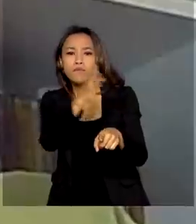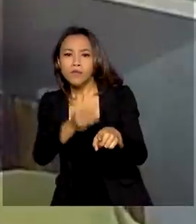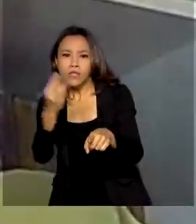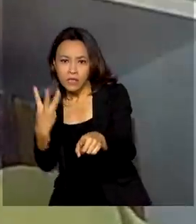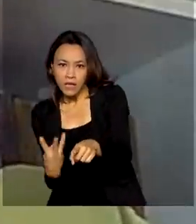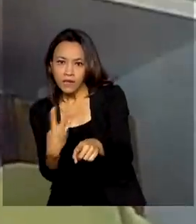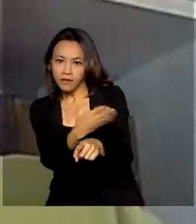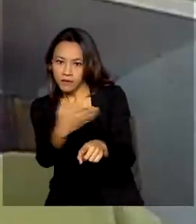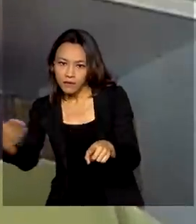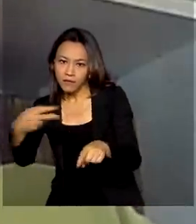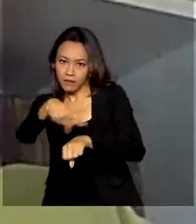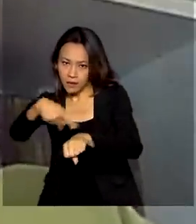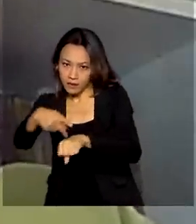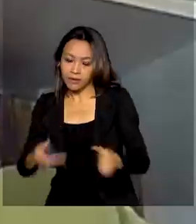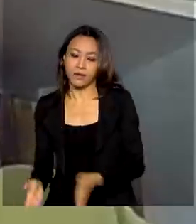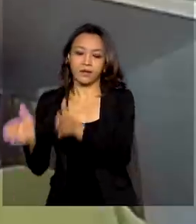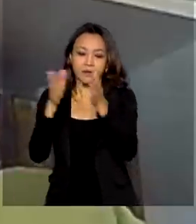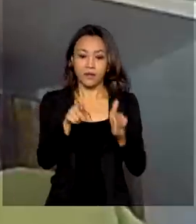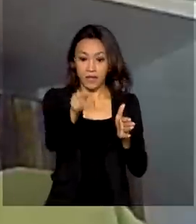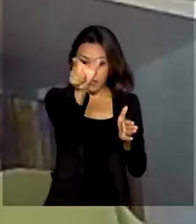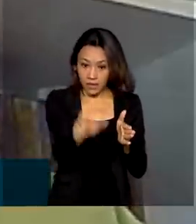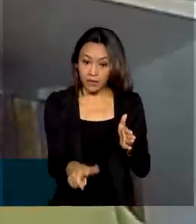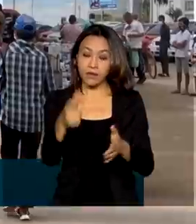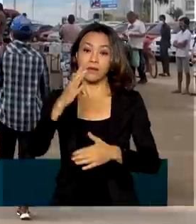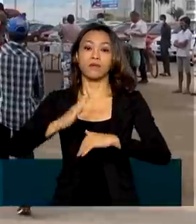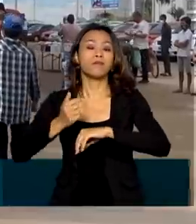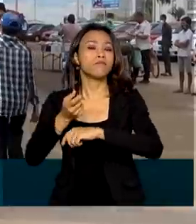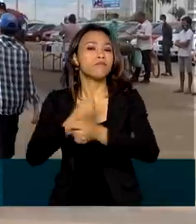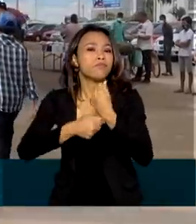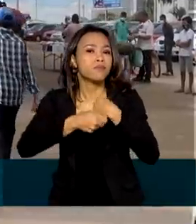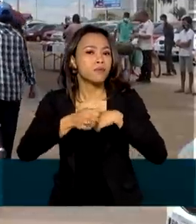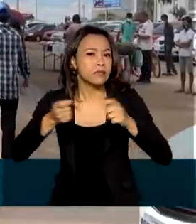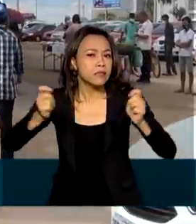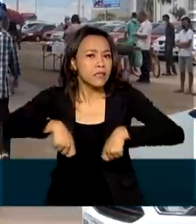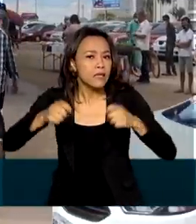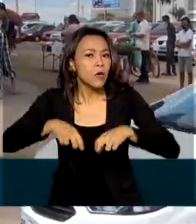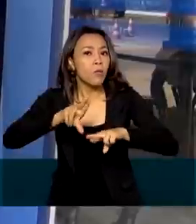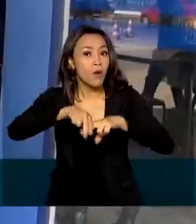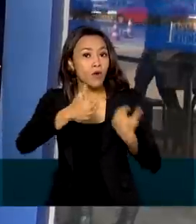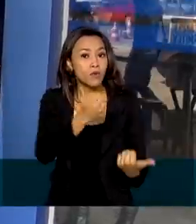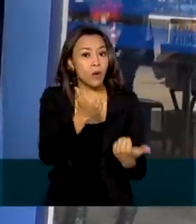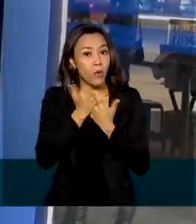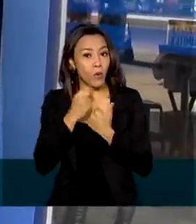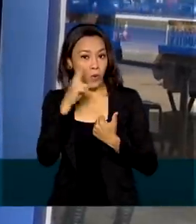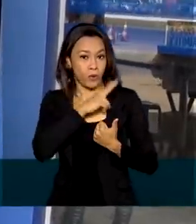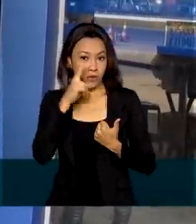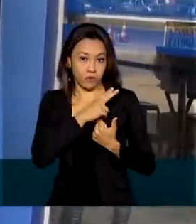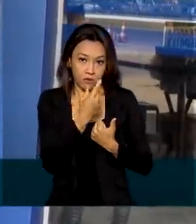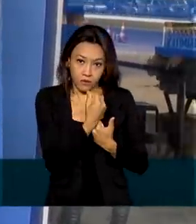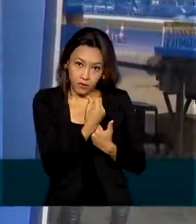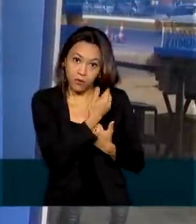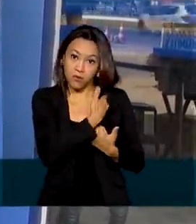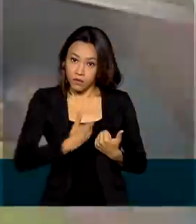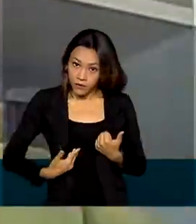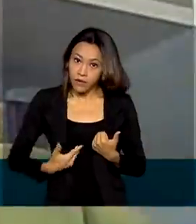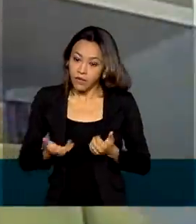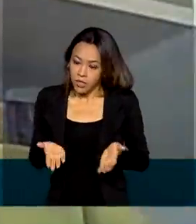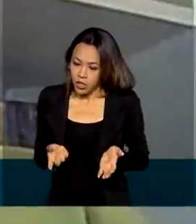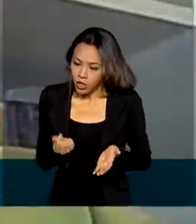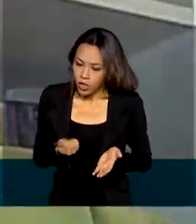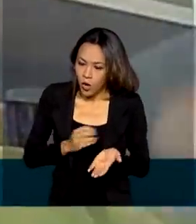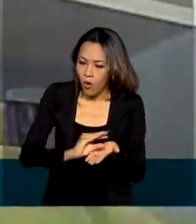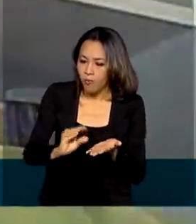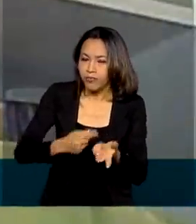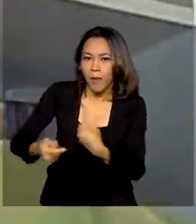Japão. De acordo com esse economista, isso foi possível por causa do auxílio emergencial que injetou recursos na economia. A gente